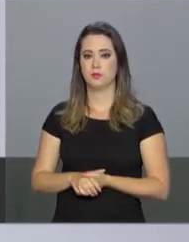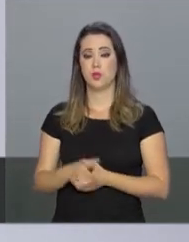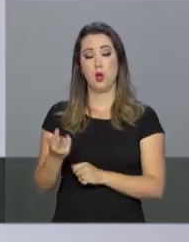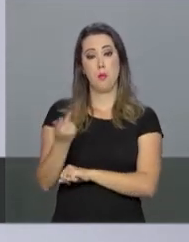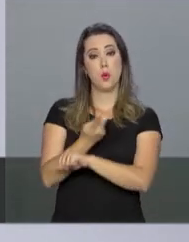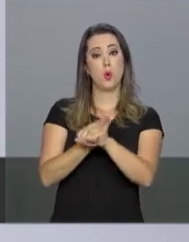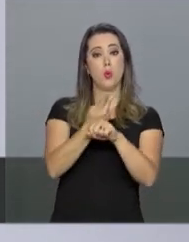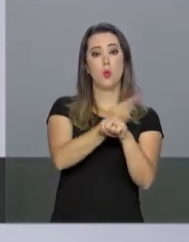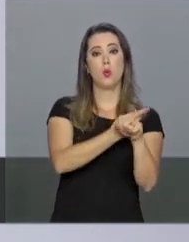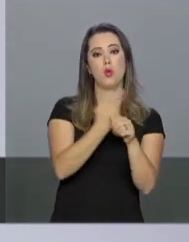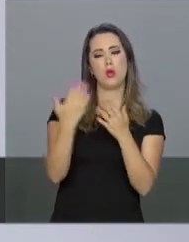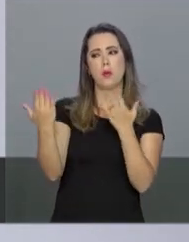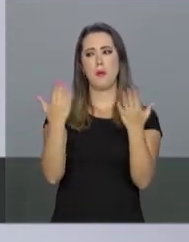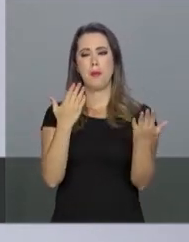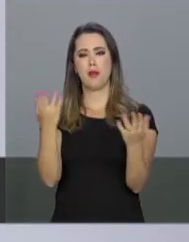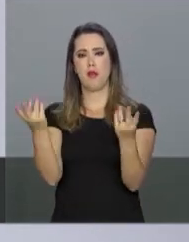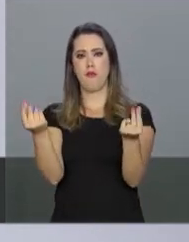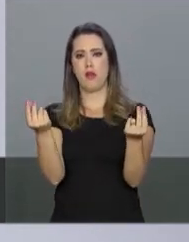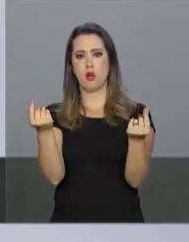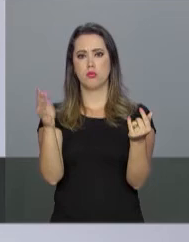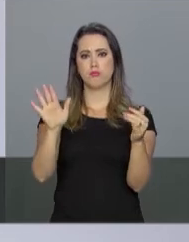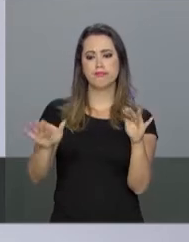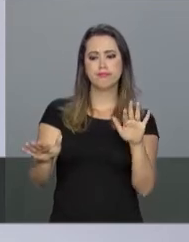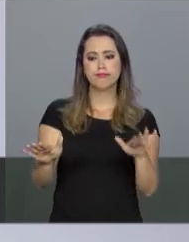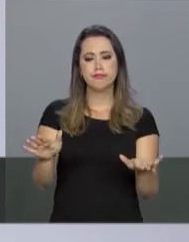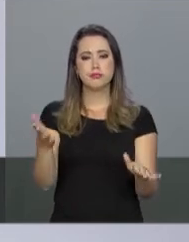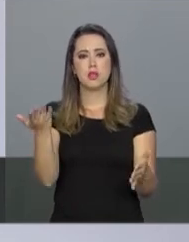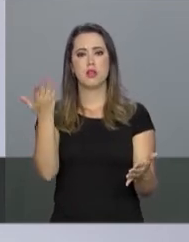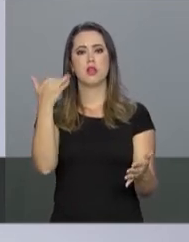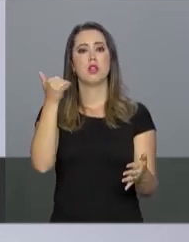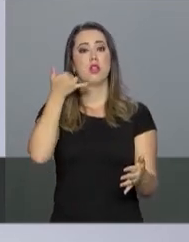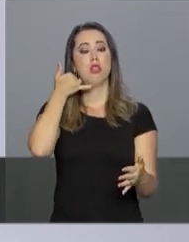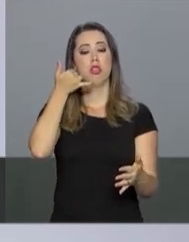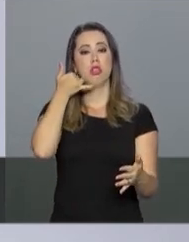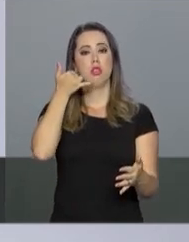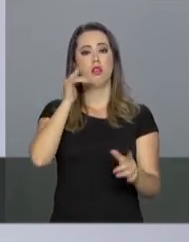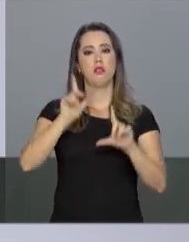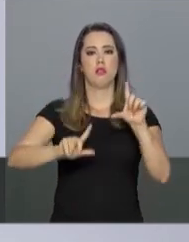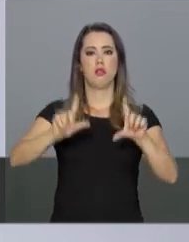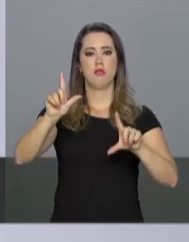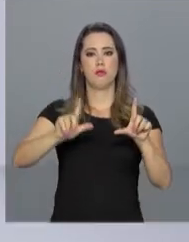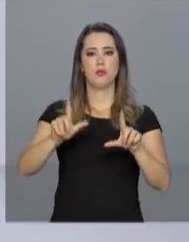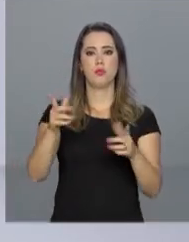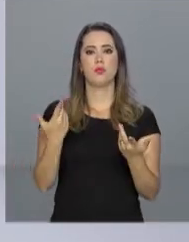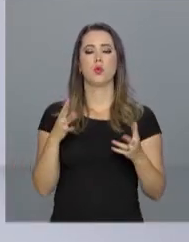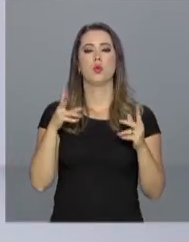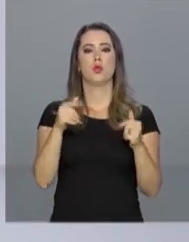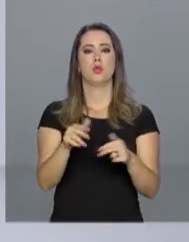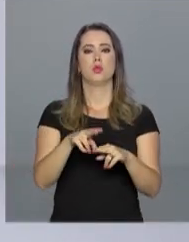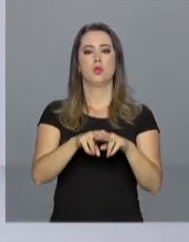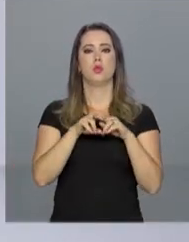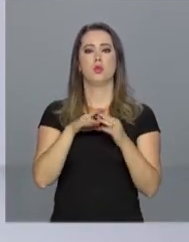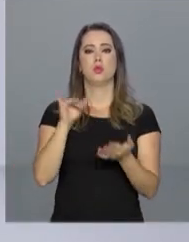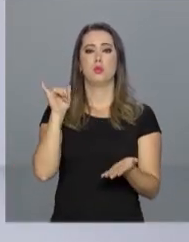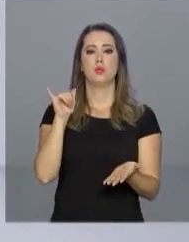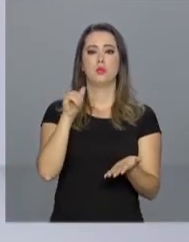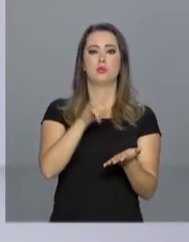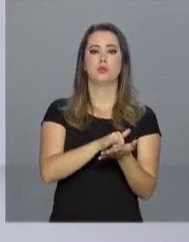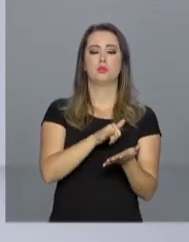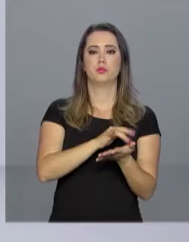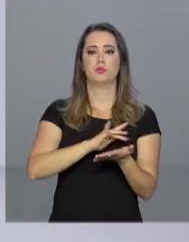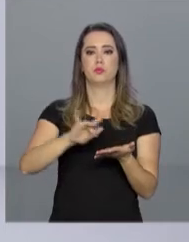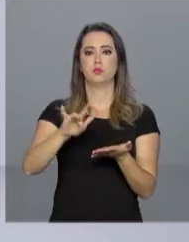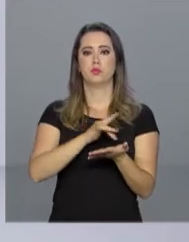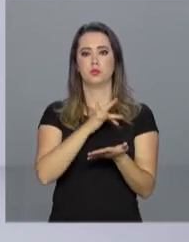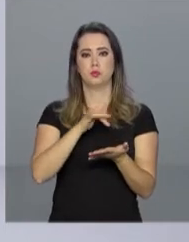ofertas na hora de escolher o serviço de telefonia, banda larga e TV por assinatura. Tudo por meio de aplicativos para